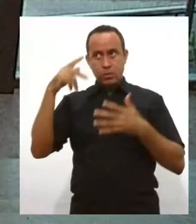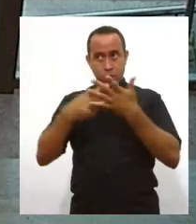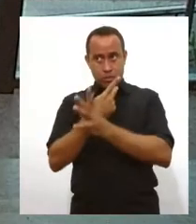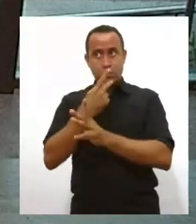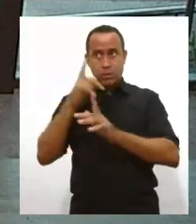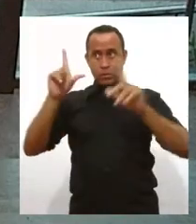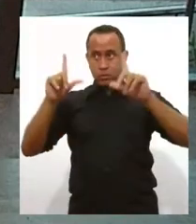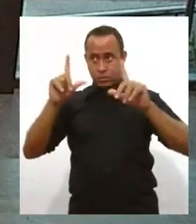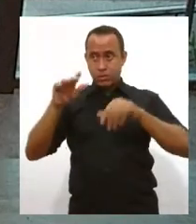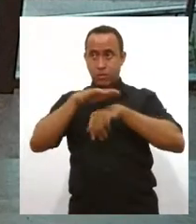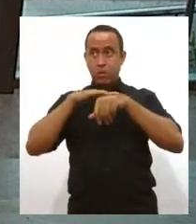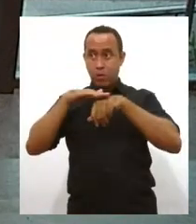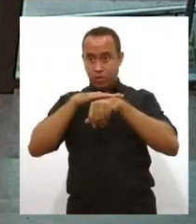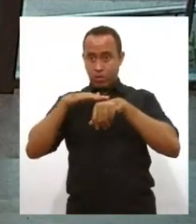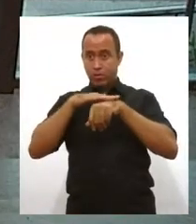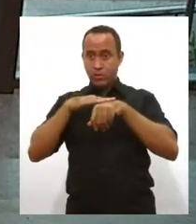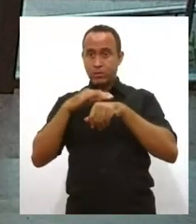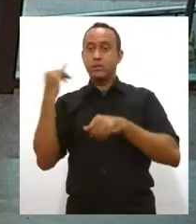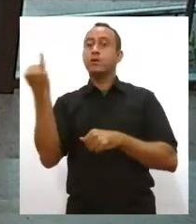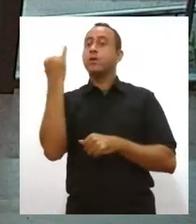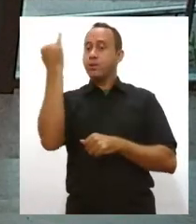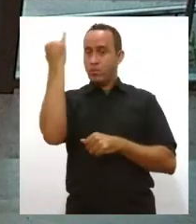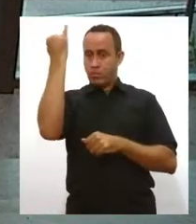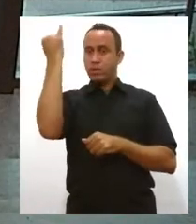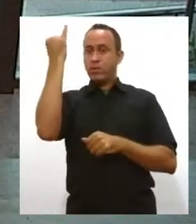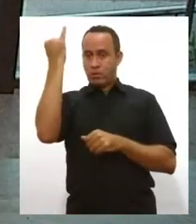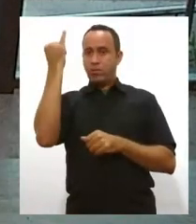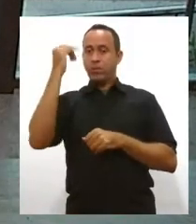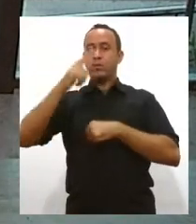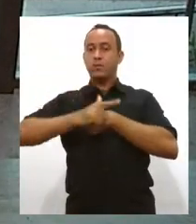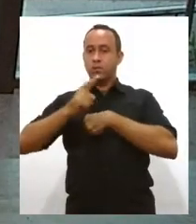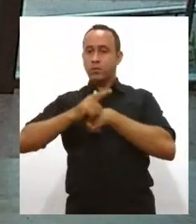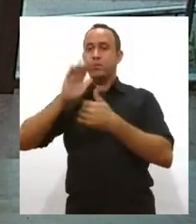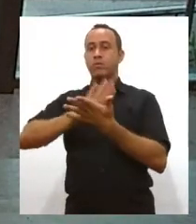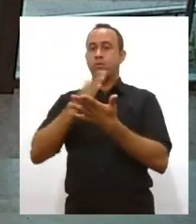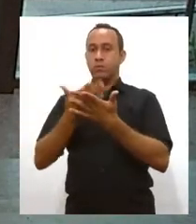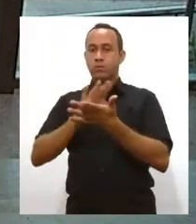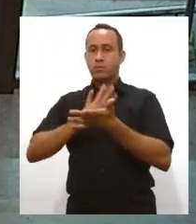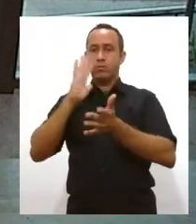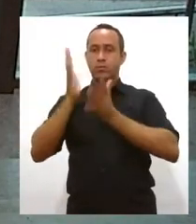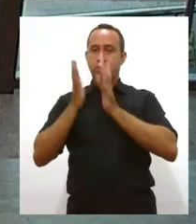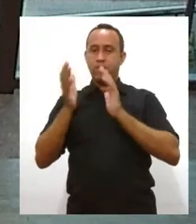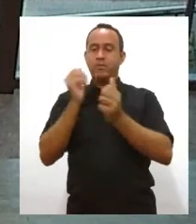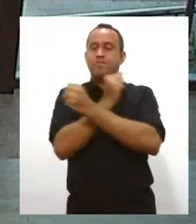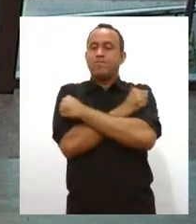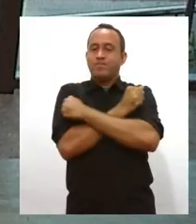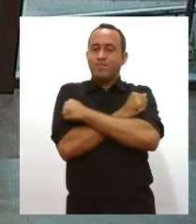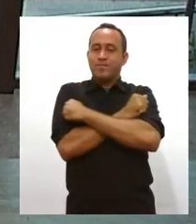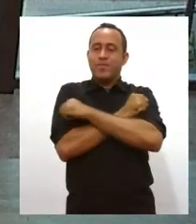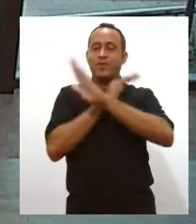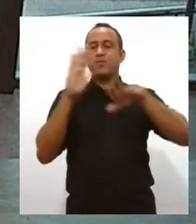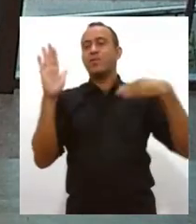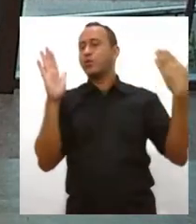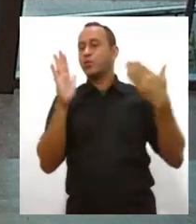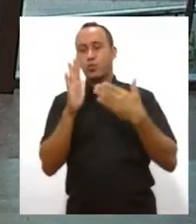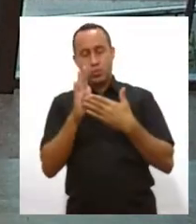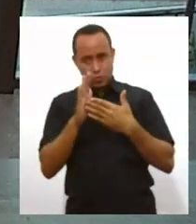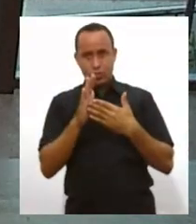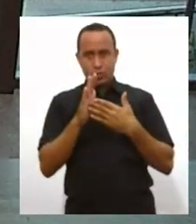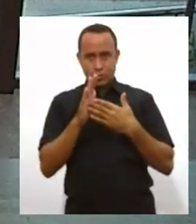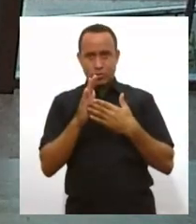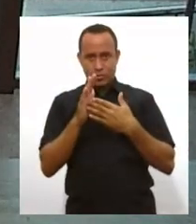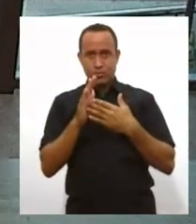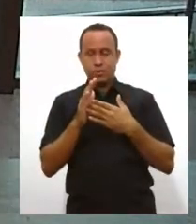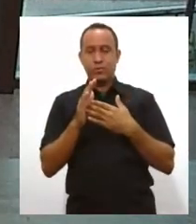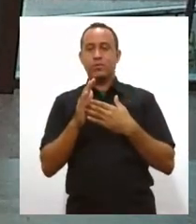aqui conversando, é muito importante esse papel dos intérpretes de Libras. Então, a gente dá um abraço aí para todos eles, através dos nossos,